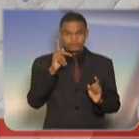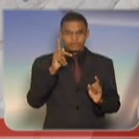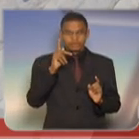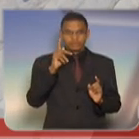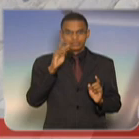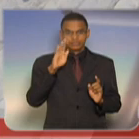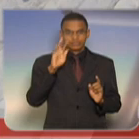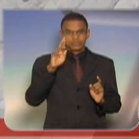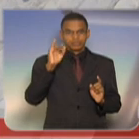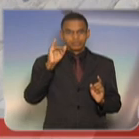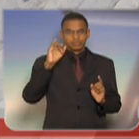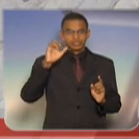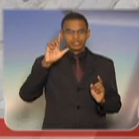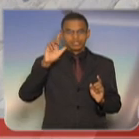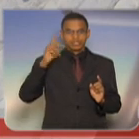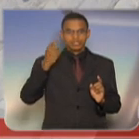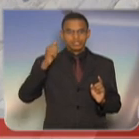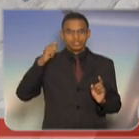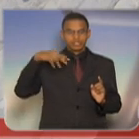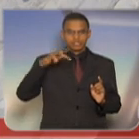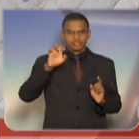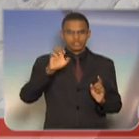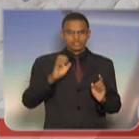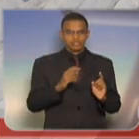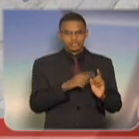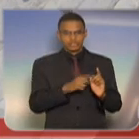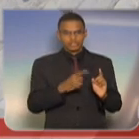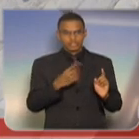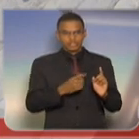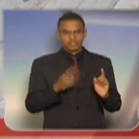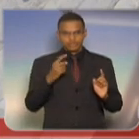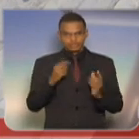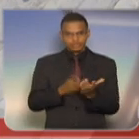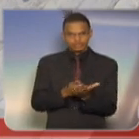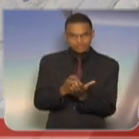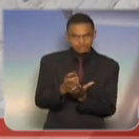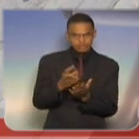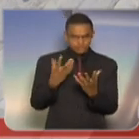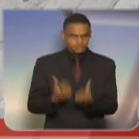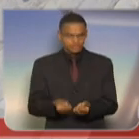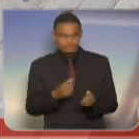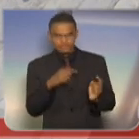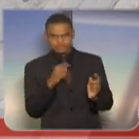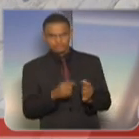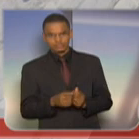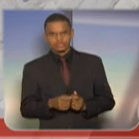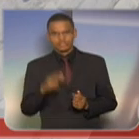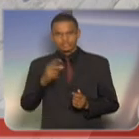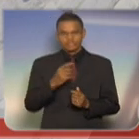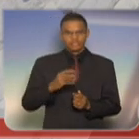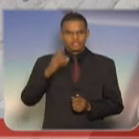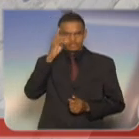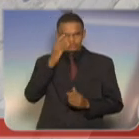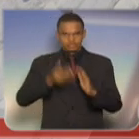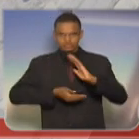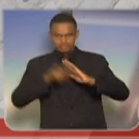no seu momento de dizer sim ao impeachment, que, se Deus quiser, vai passar, e nós vamos tirar a nossa presidente do poder.